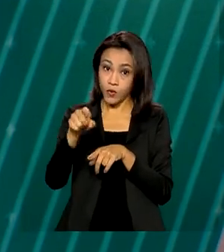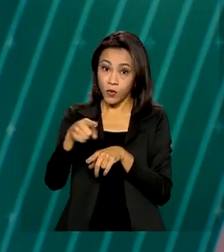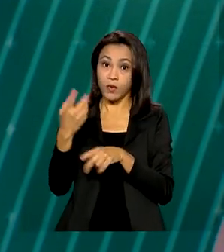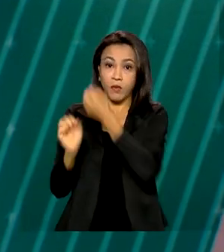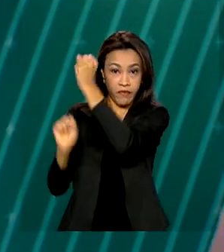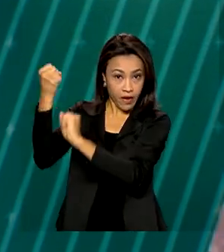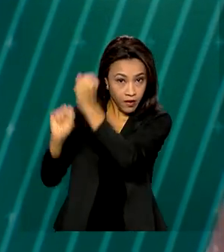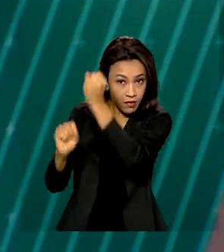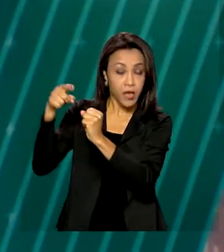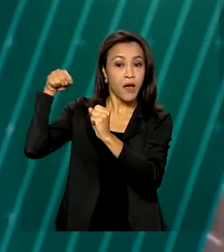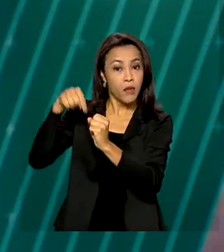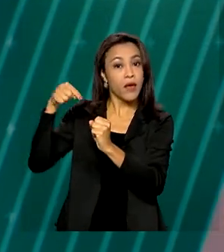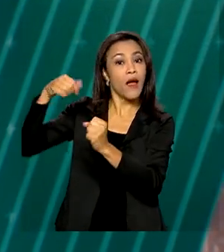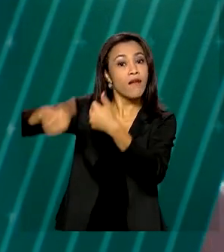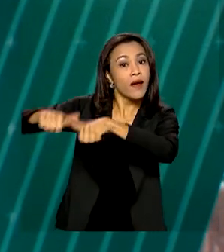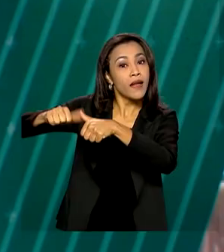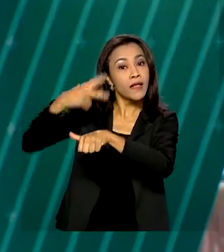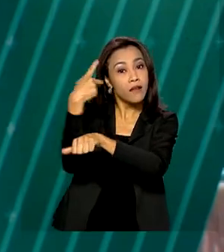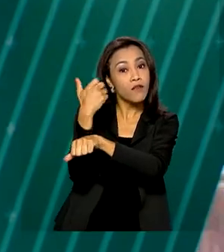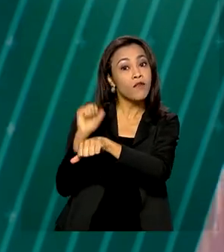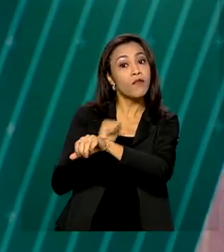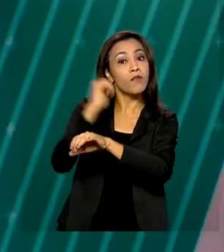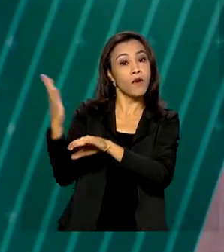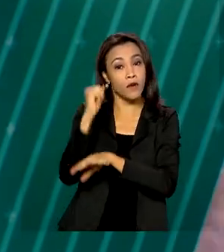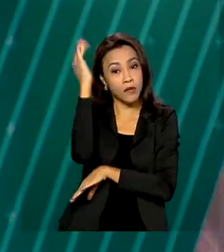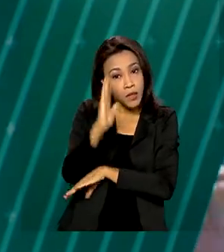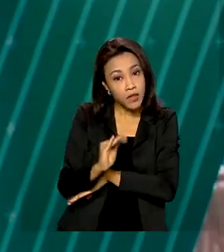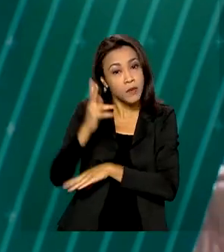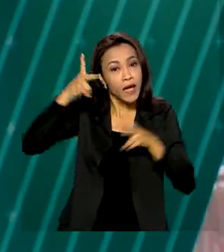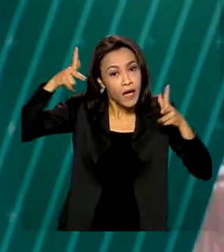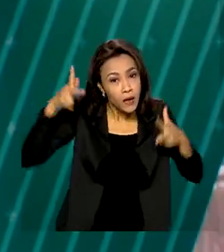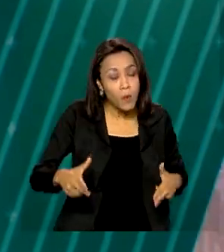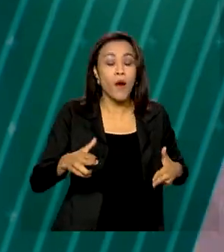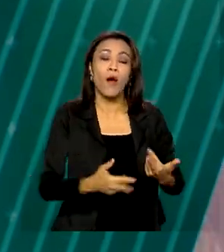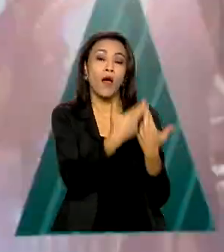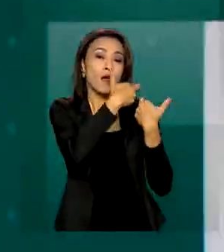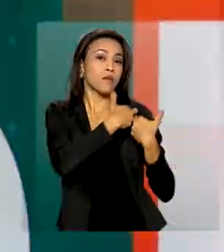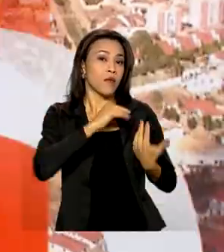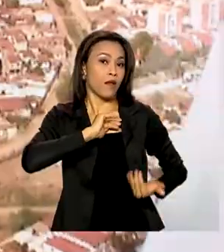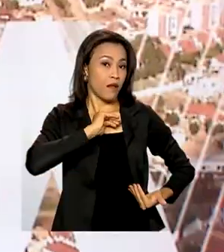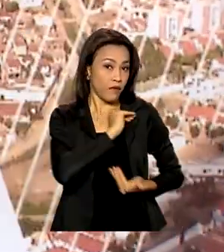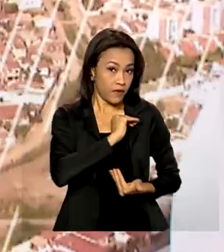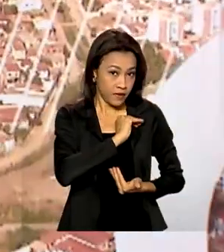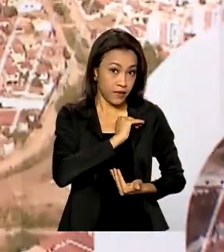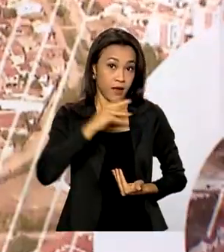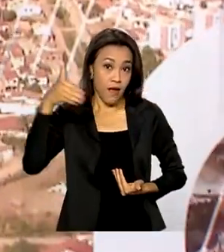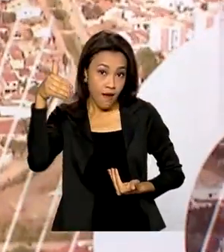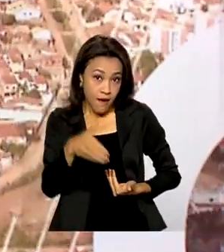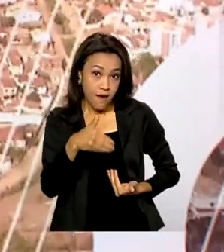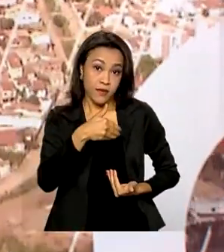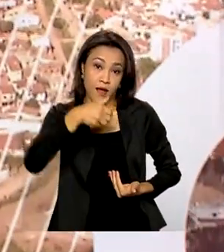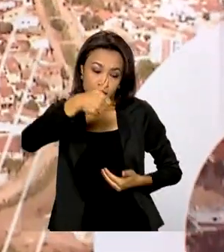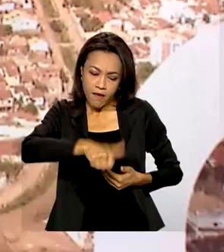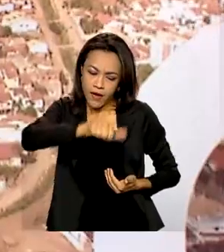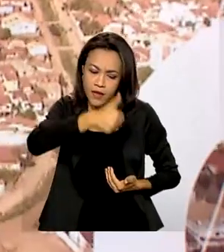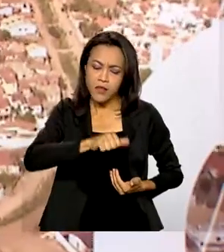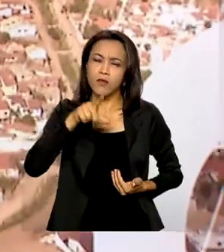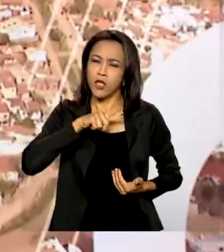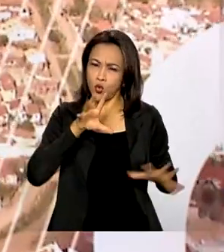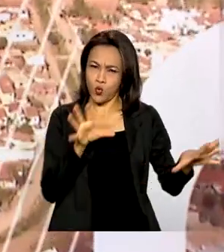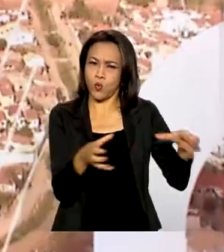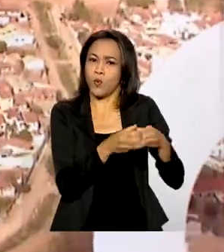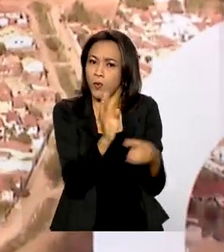sido avaliada por autoridades estrangeiras equivalentes à Anvisa. A avaliação vai passar por uma comissão